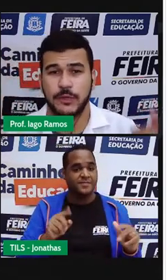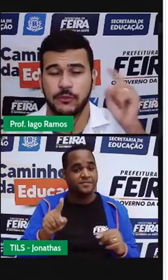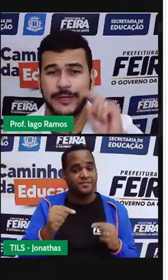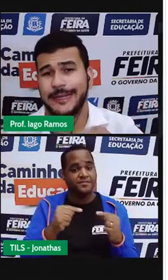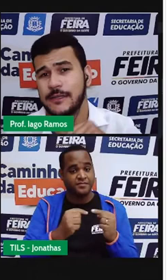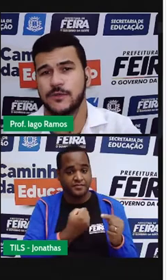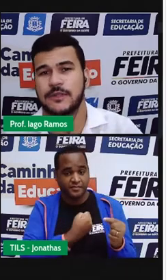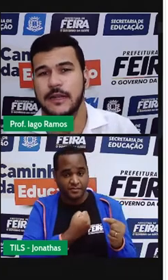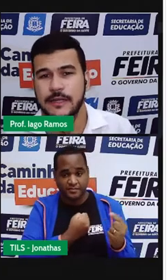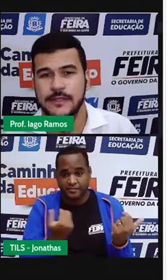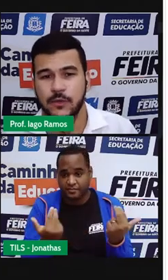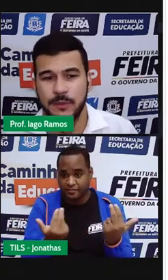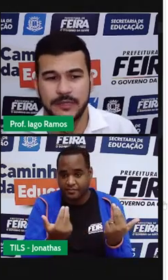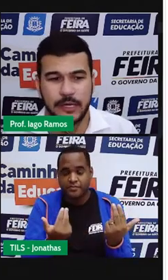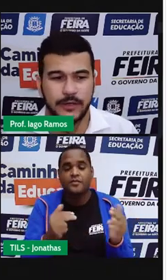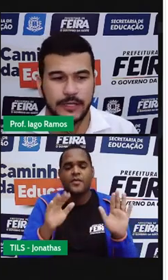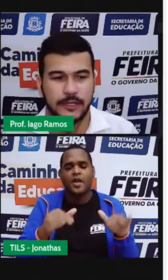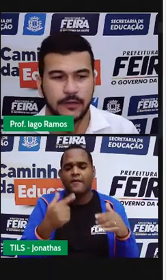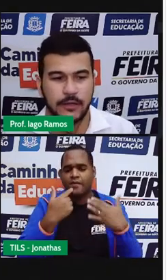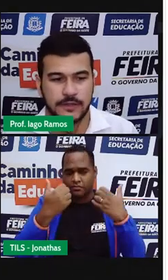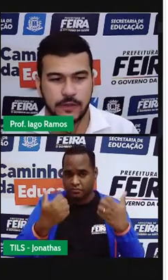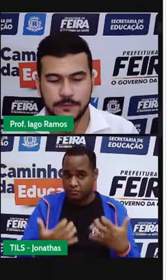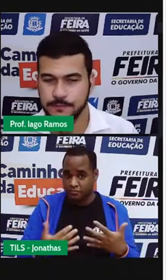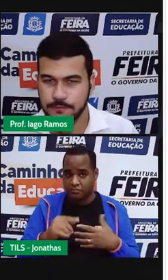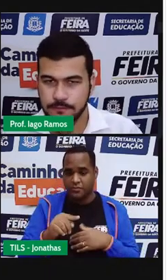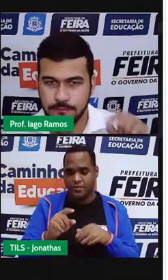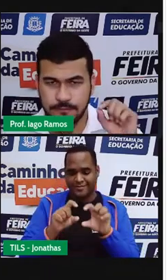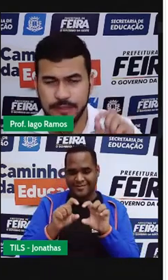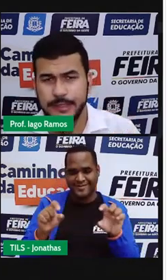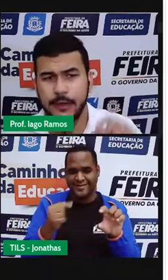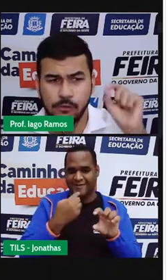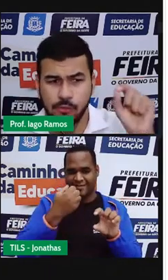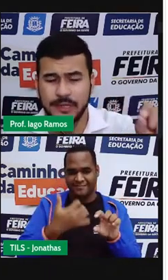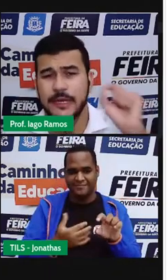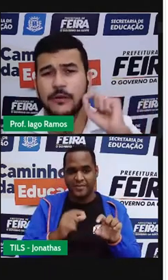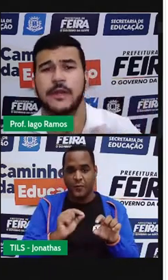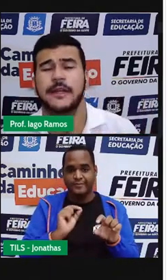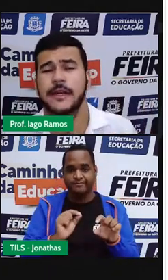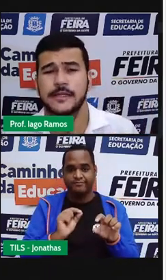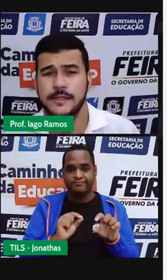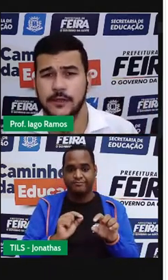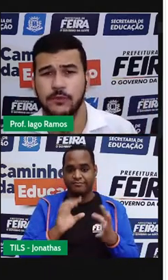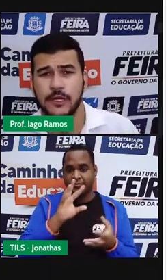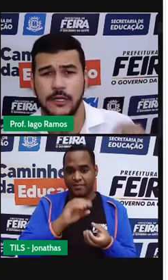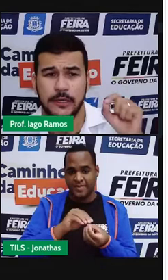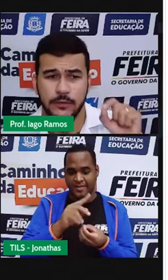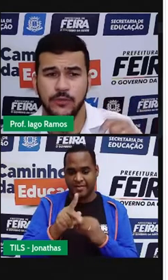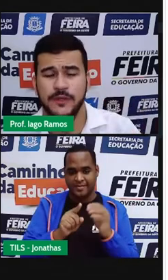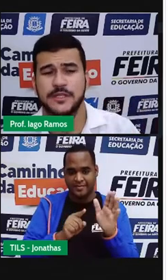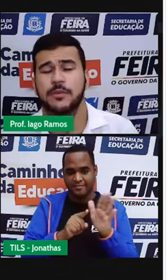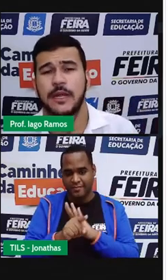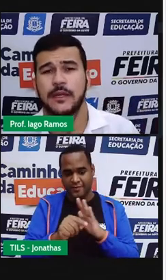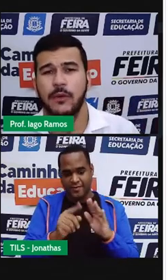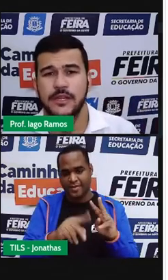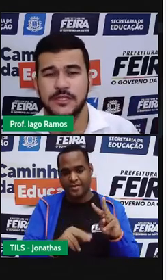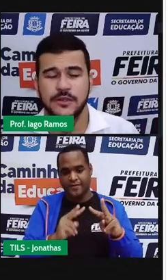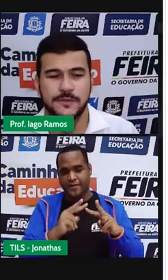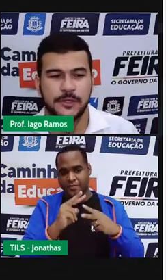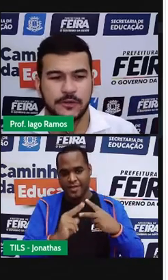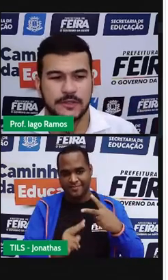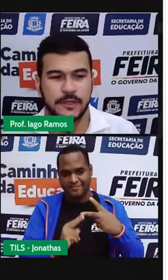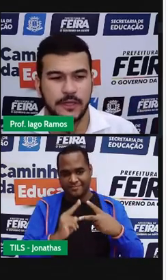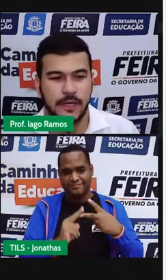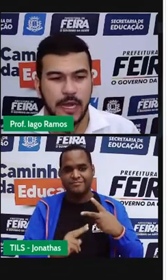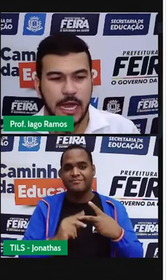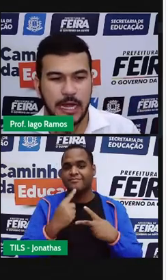mesmo número. E isso tá nesse comentário aqui, olha só. Que é um comentário lá da questão do vestibular da UES de